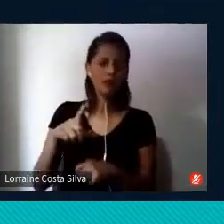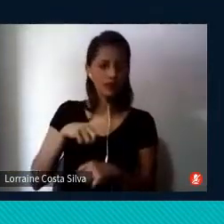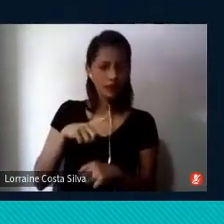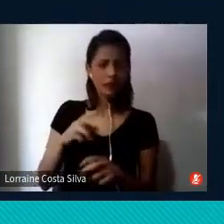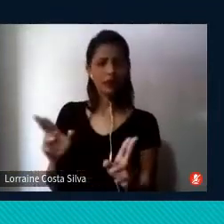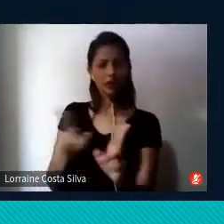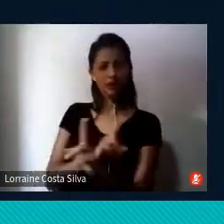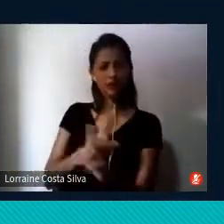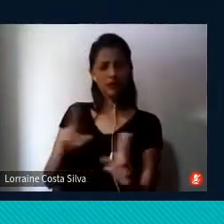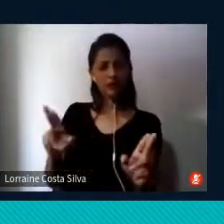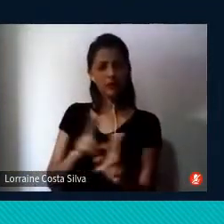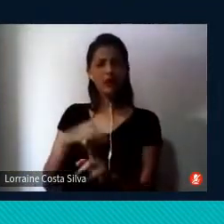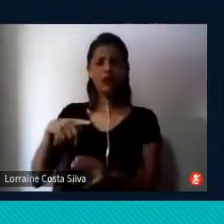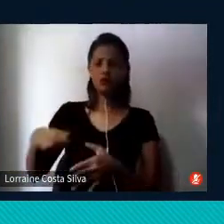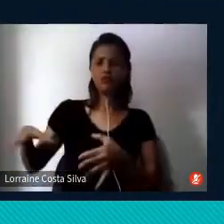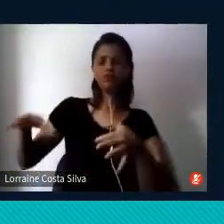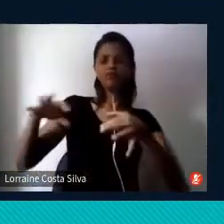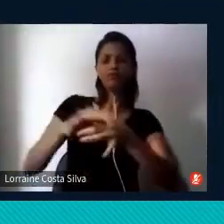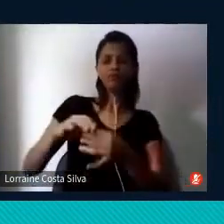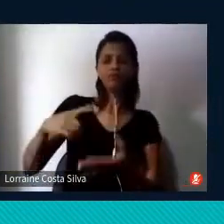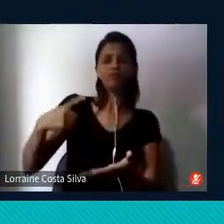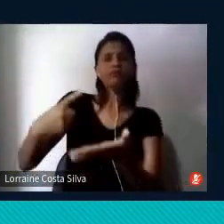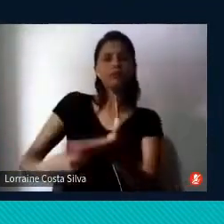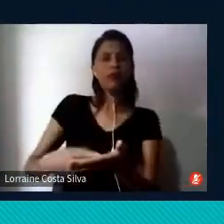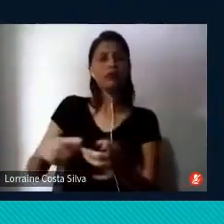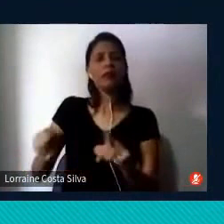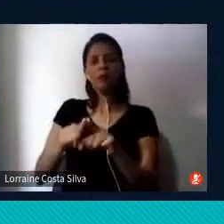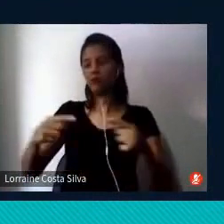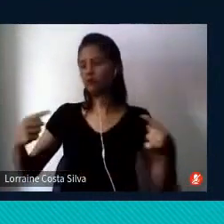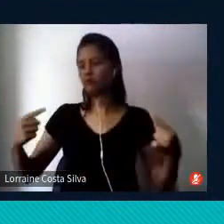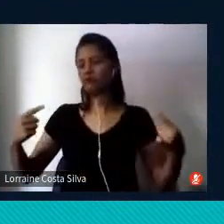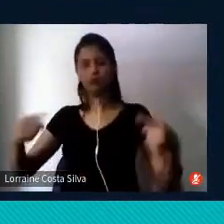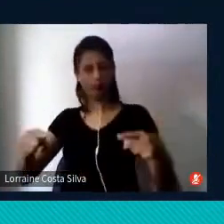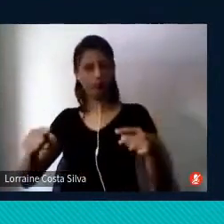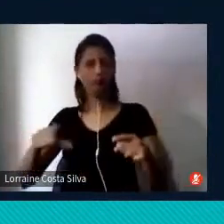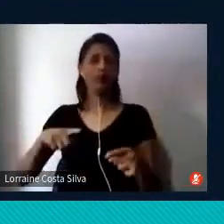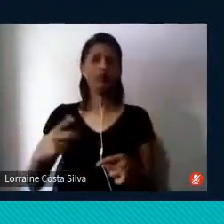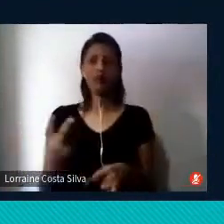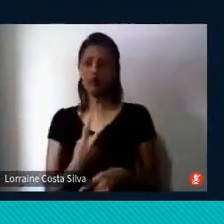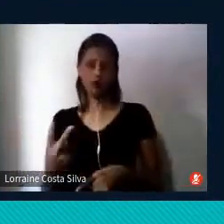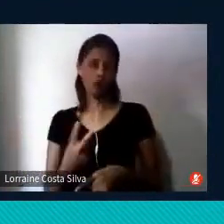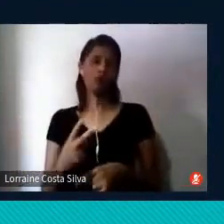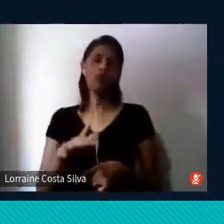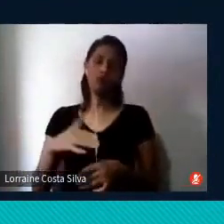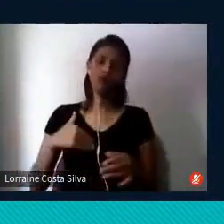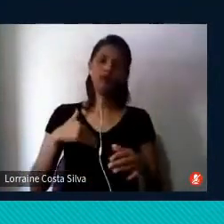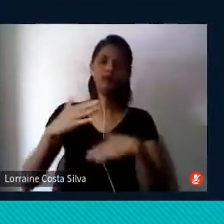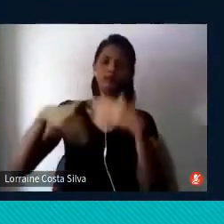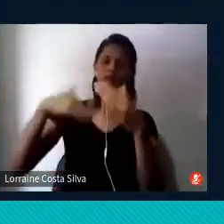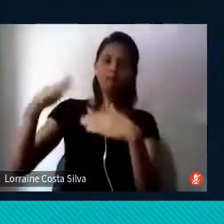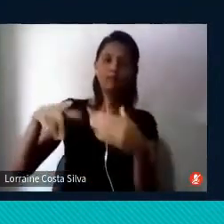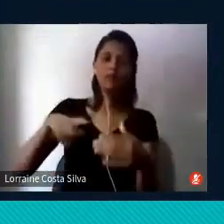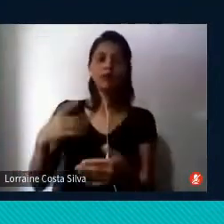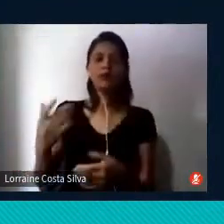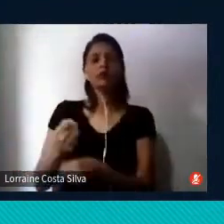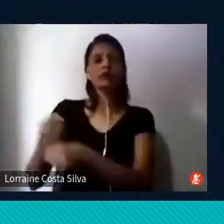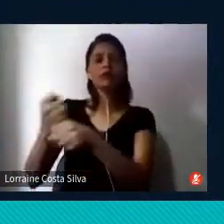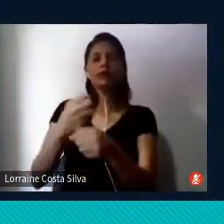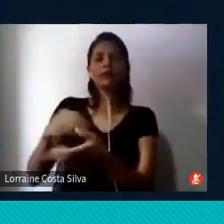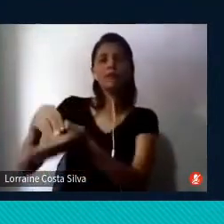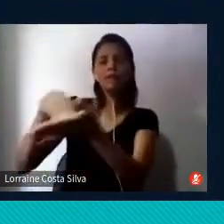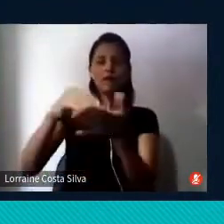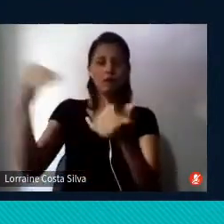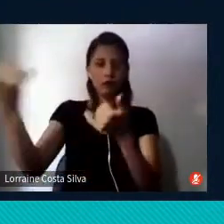aliança, conflito entre esses atores nesse processo de construção da desinformação como um problema